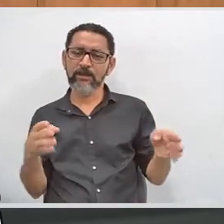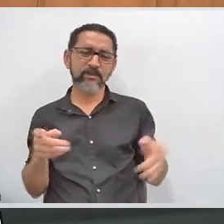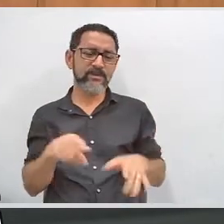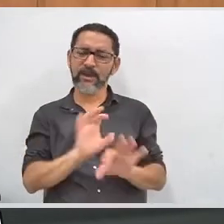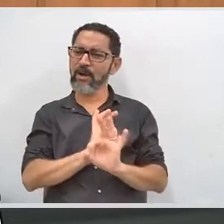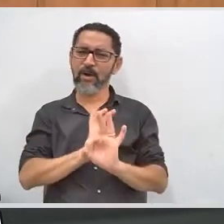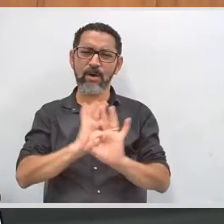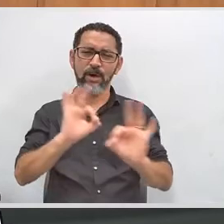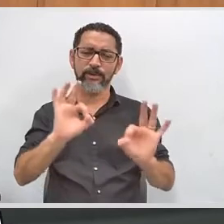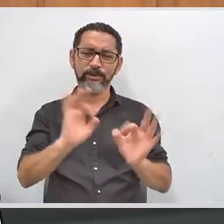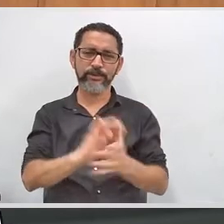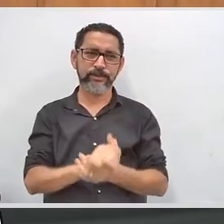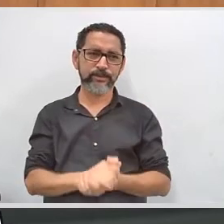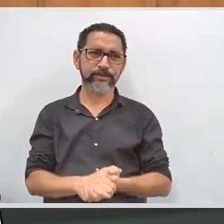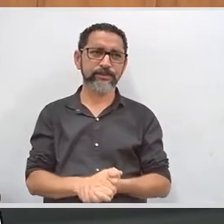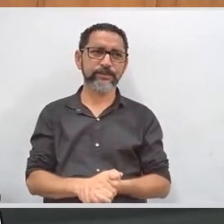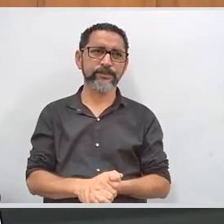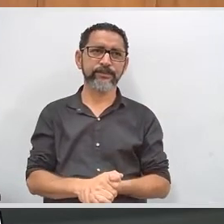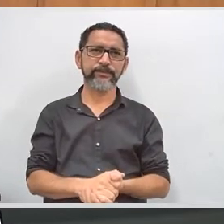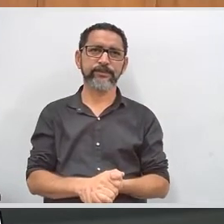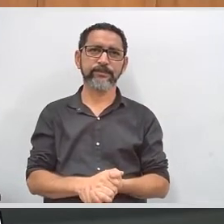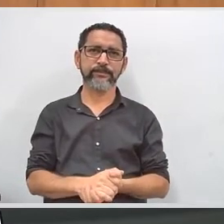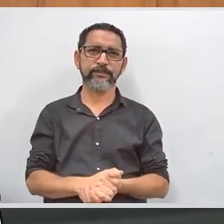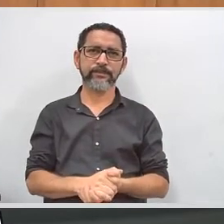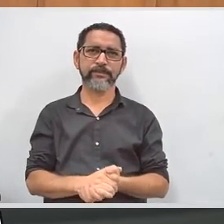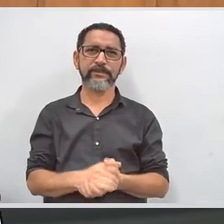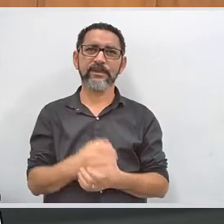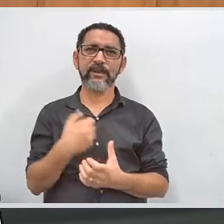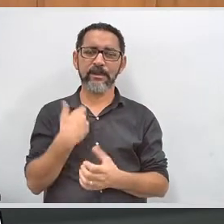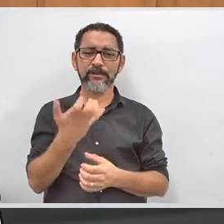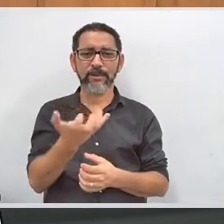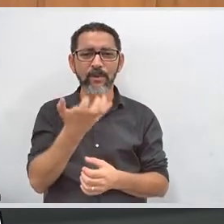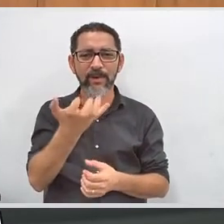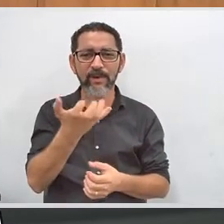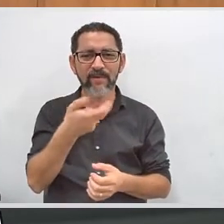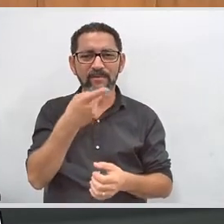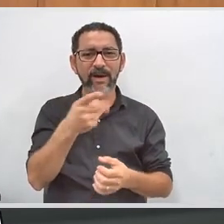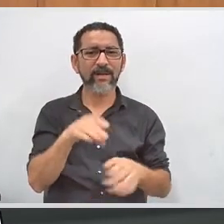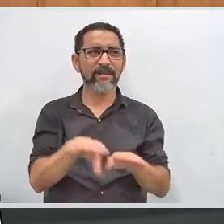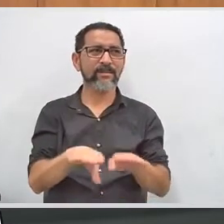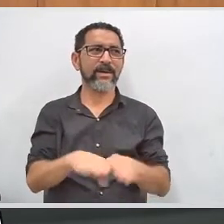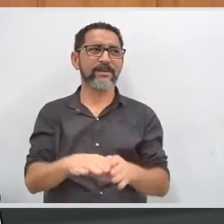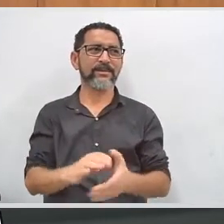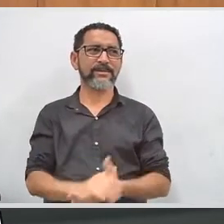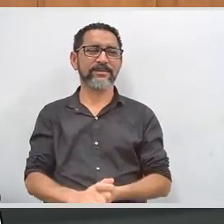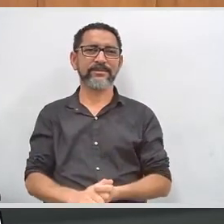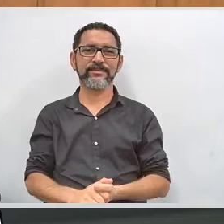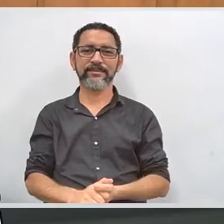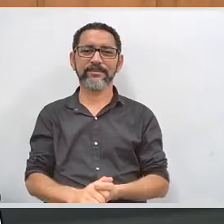seria de grande valia para a justiça eleitoral. É isso que eu queria colocar aí e abrir